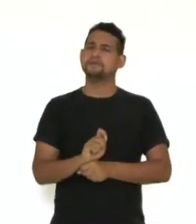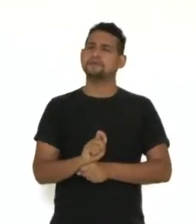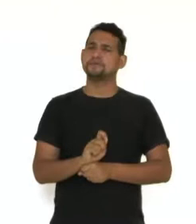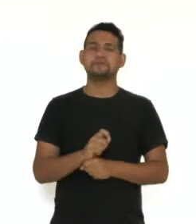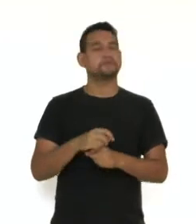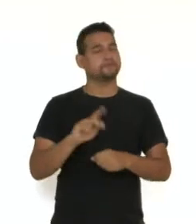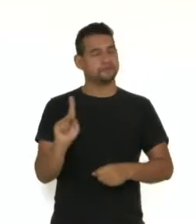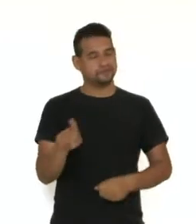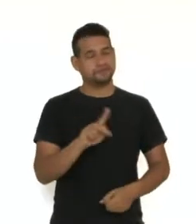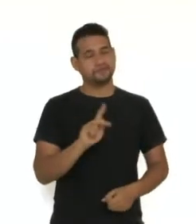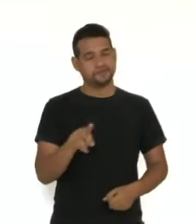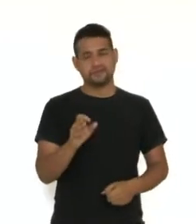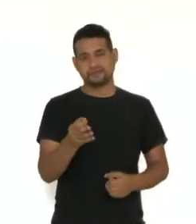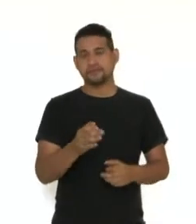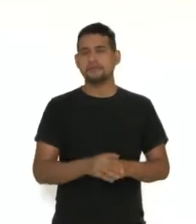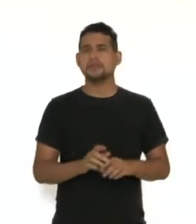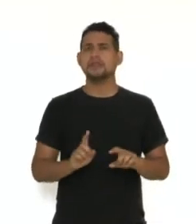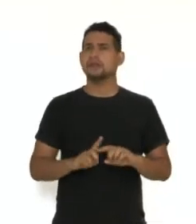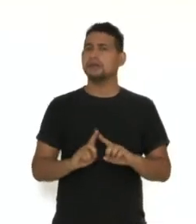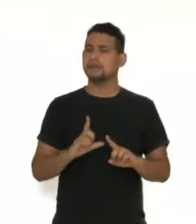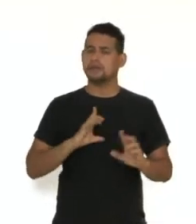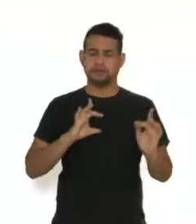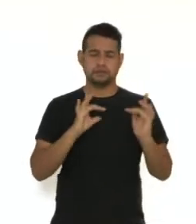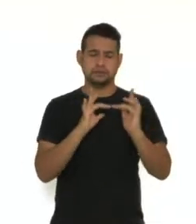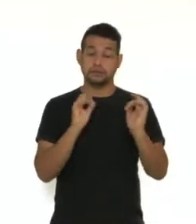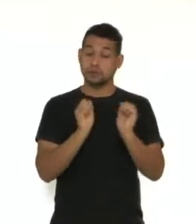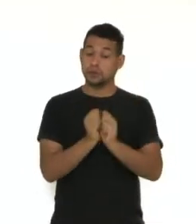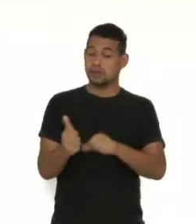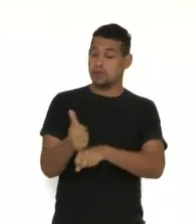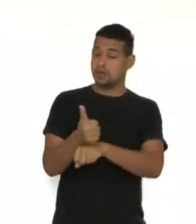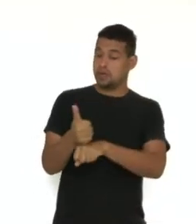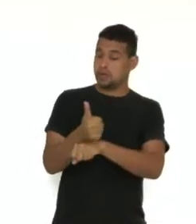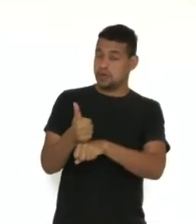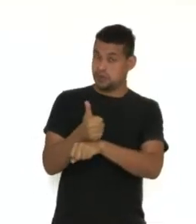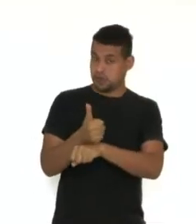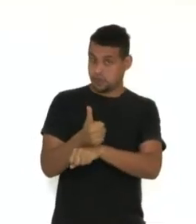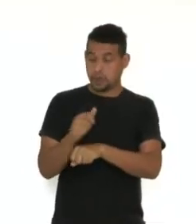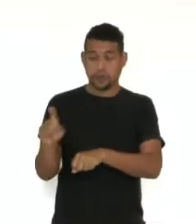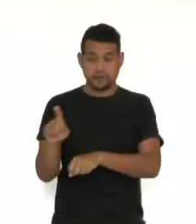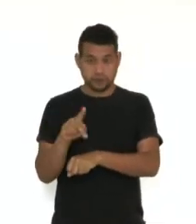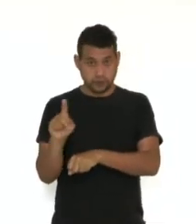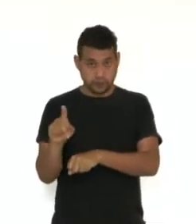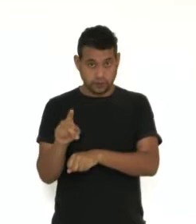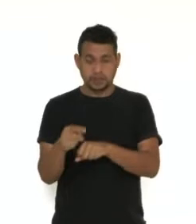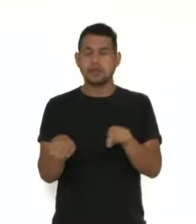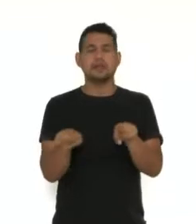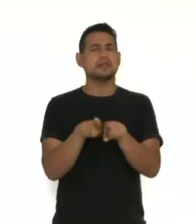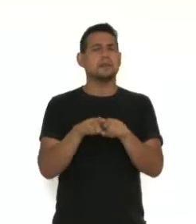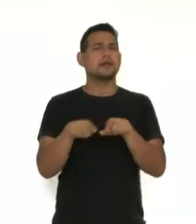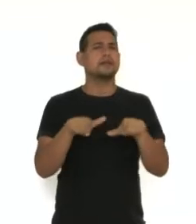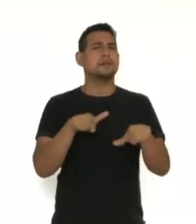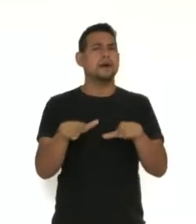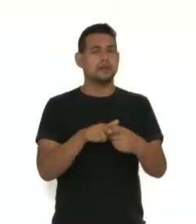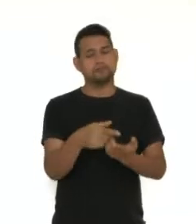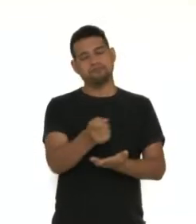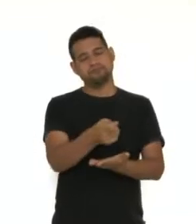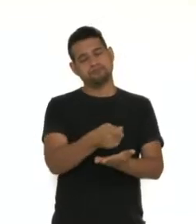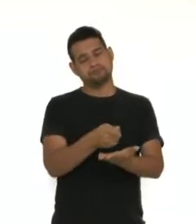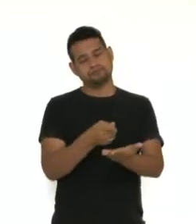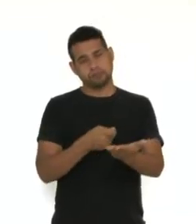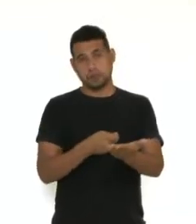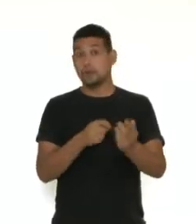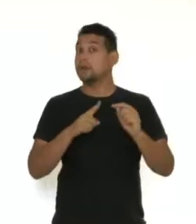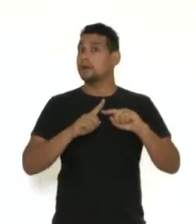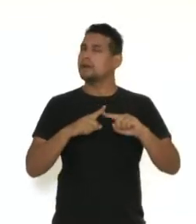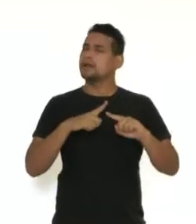professor. concilia a profissão de professor com a de escritor. E assim,